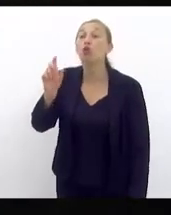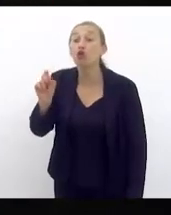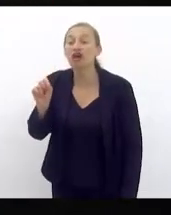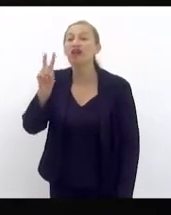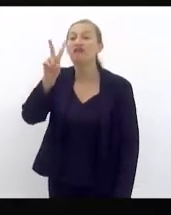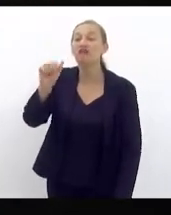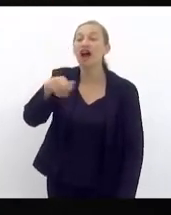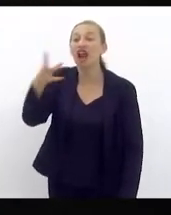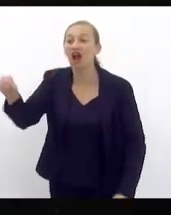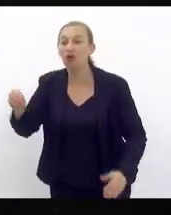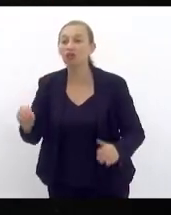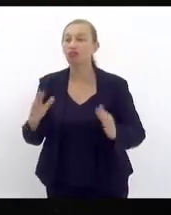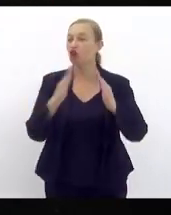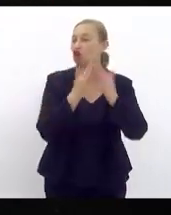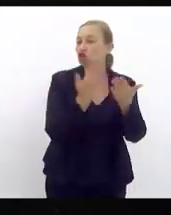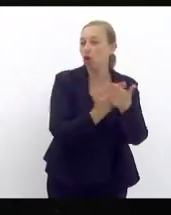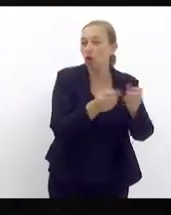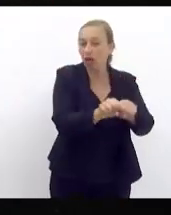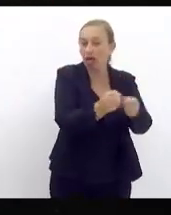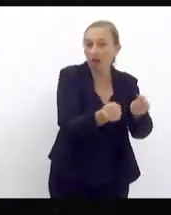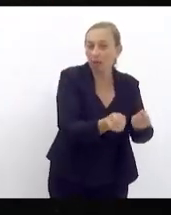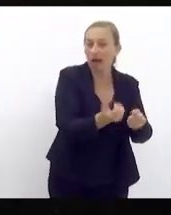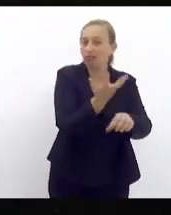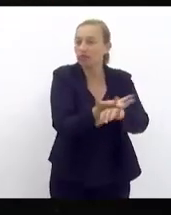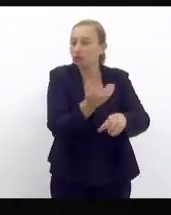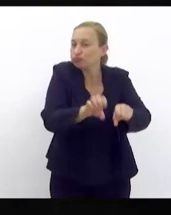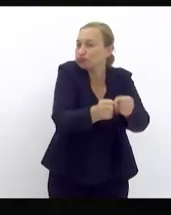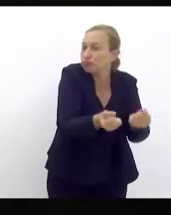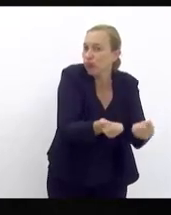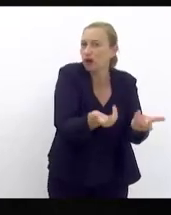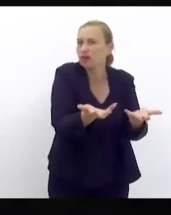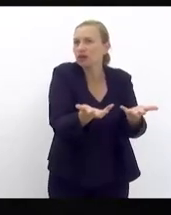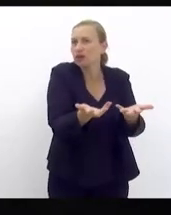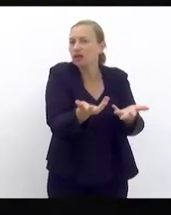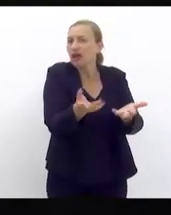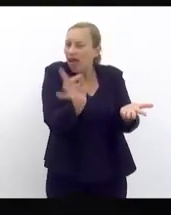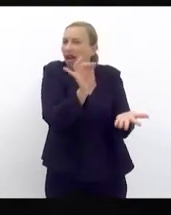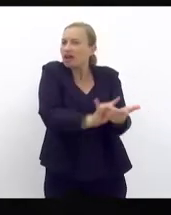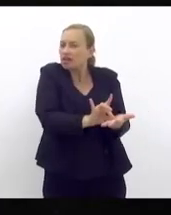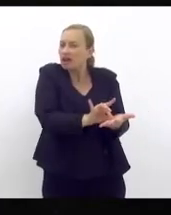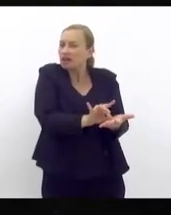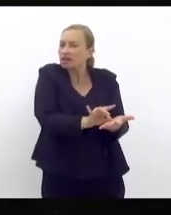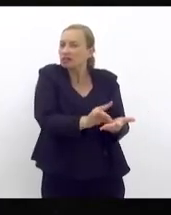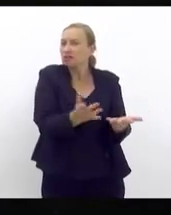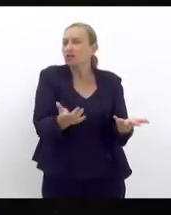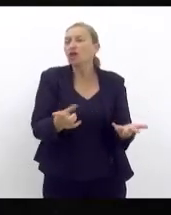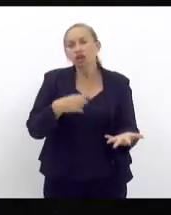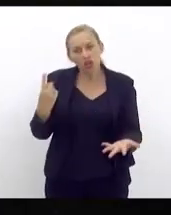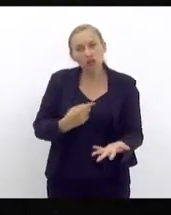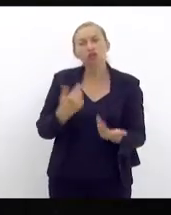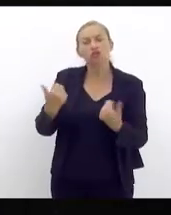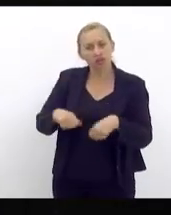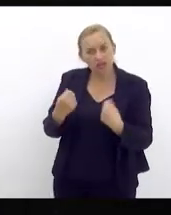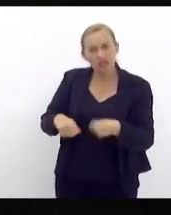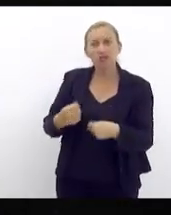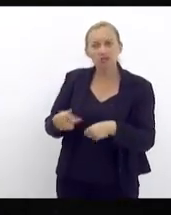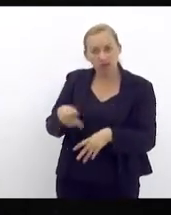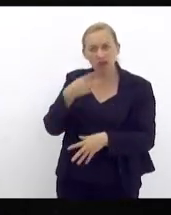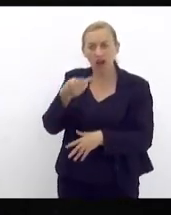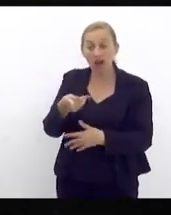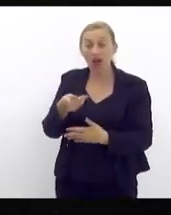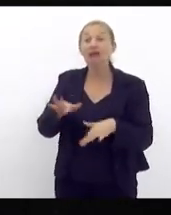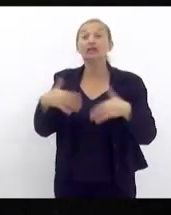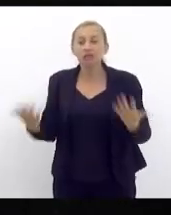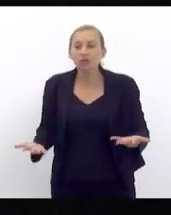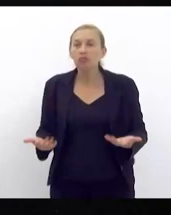quebrada um parquinho todo quebrado tudo pichado essas são realidades que nós temos que levar em conta então